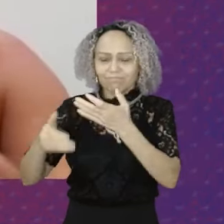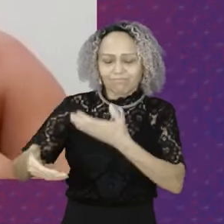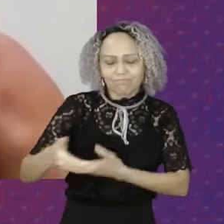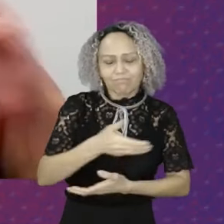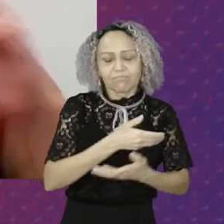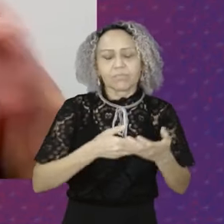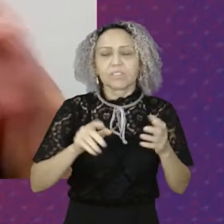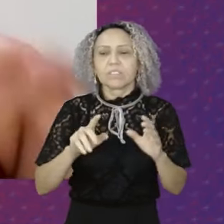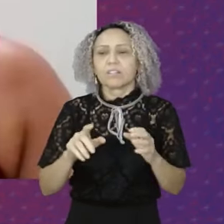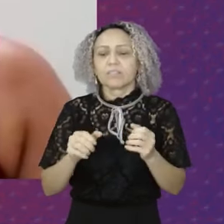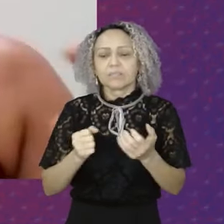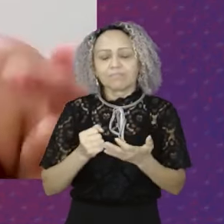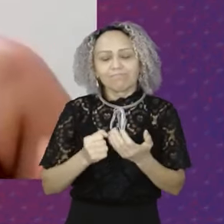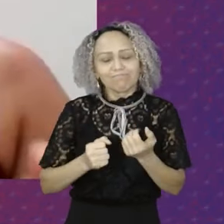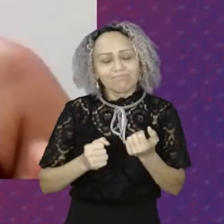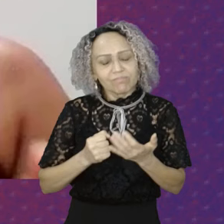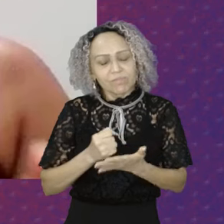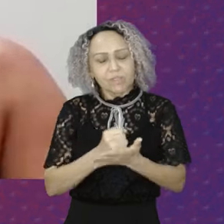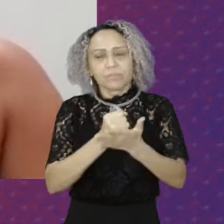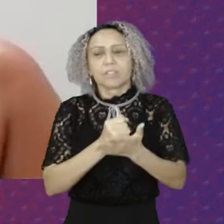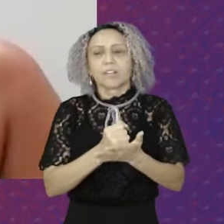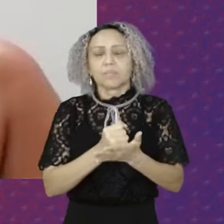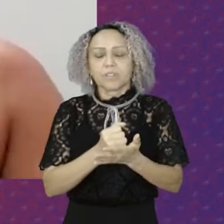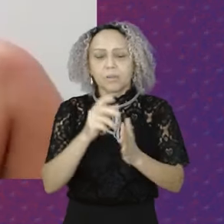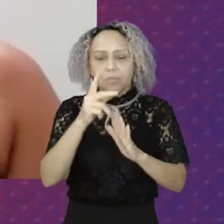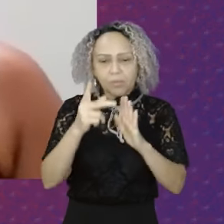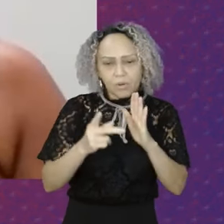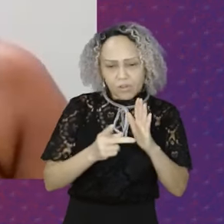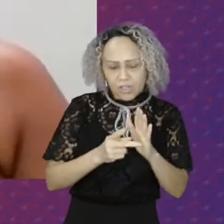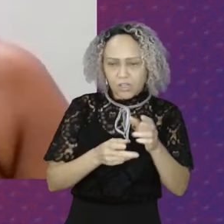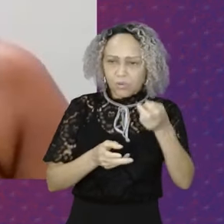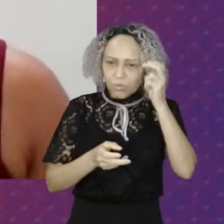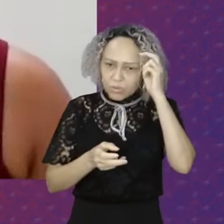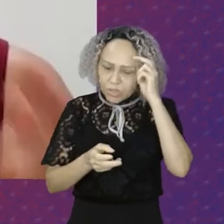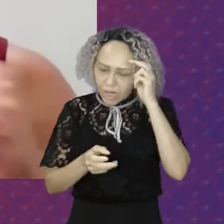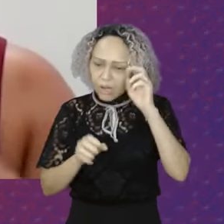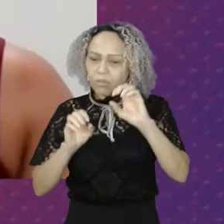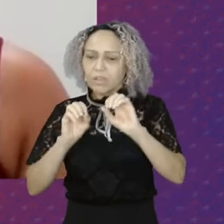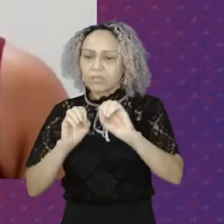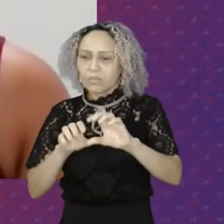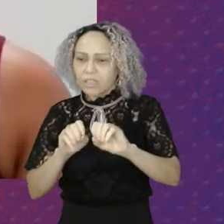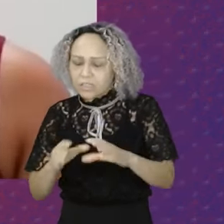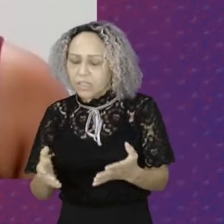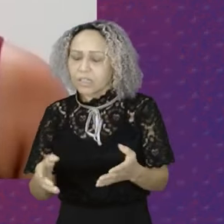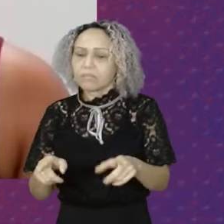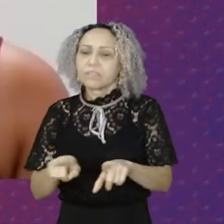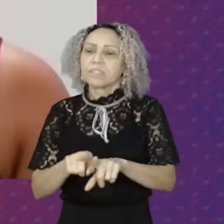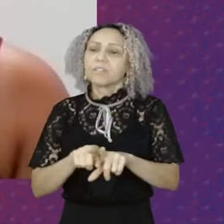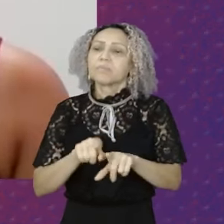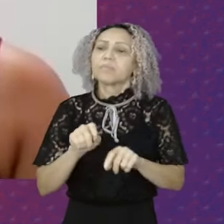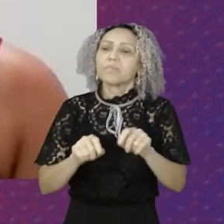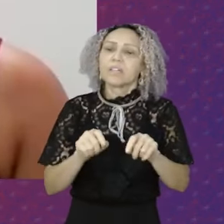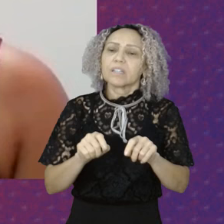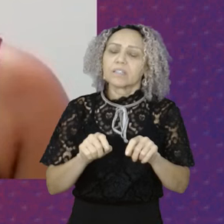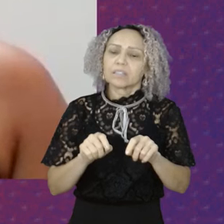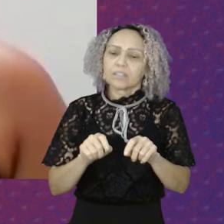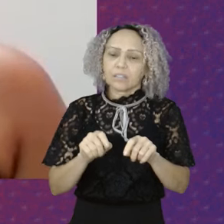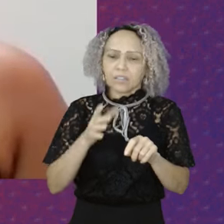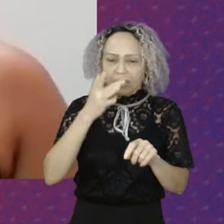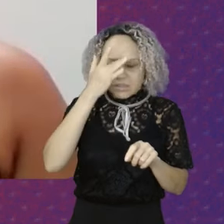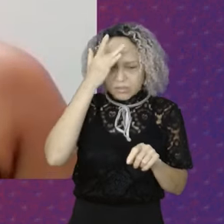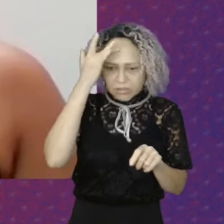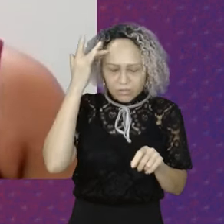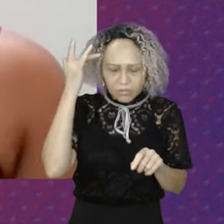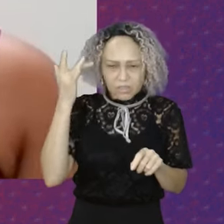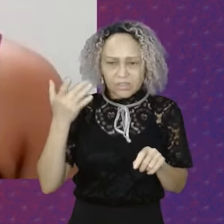Projetos de prevenção À violência nos territórios Em que o índice de vulnerabilidade social E econômica E